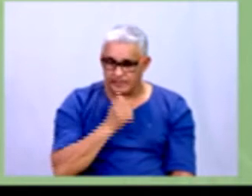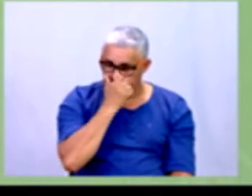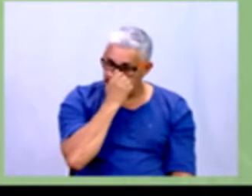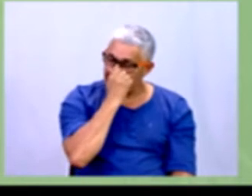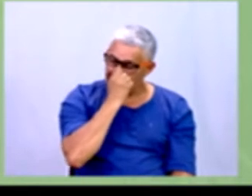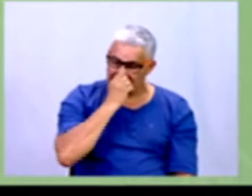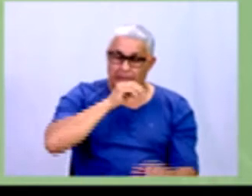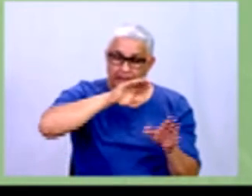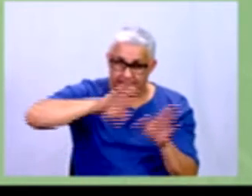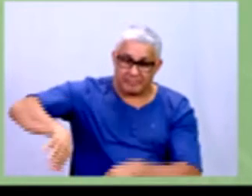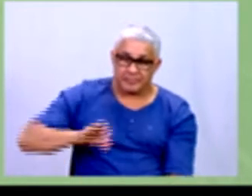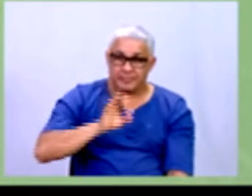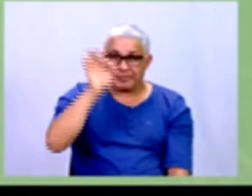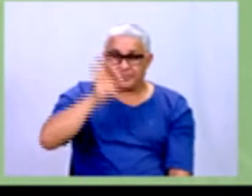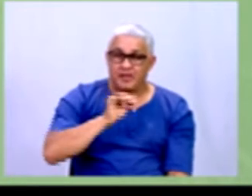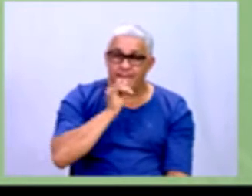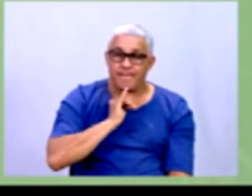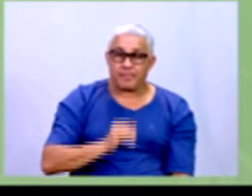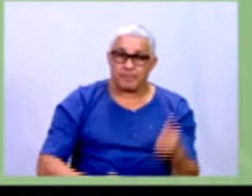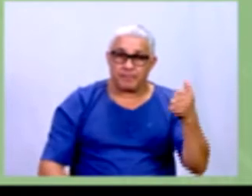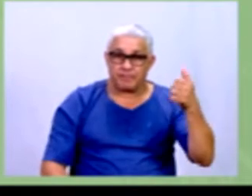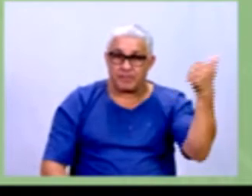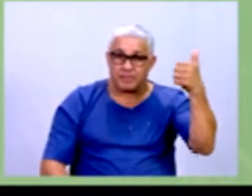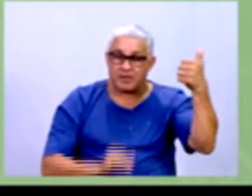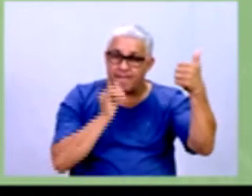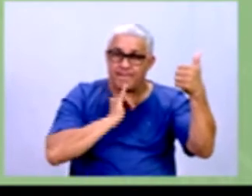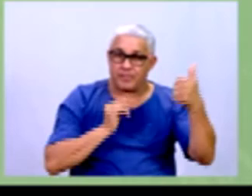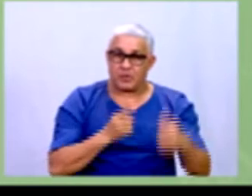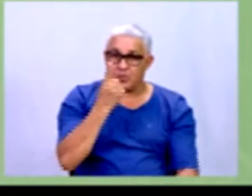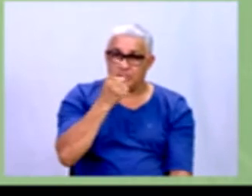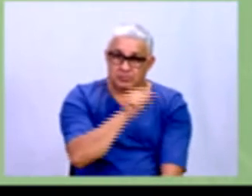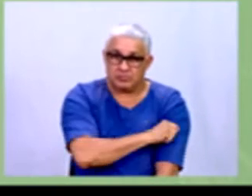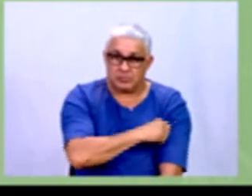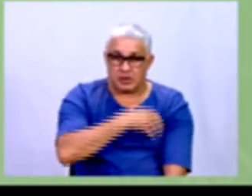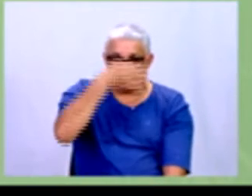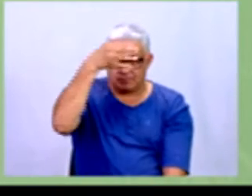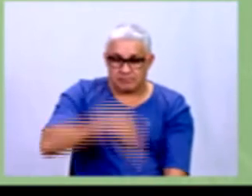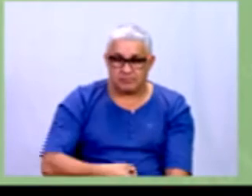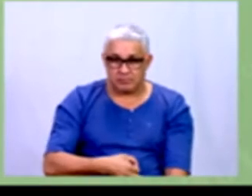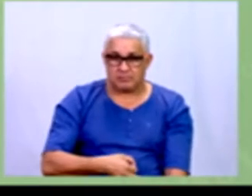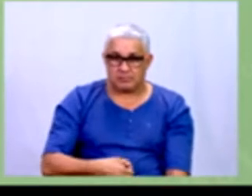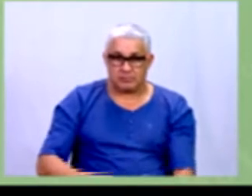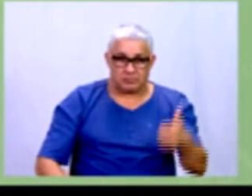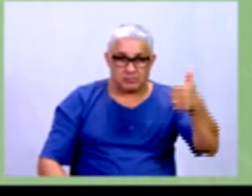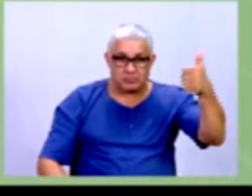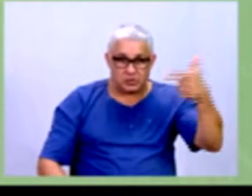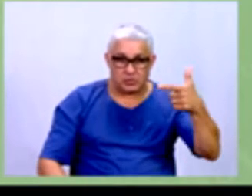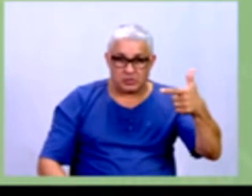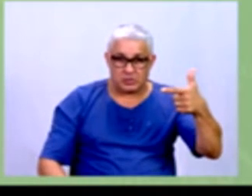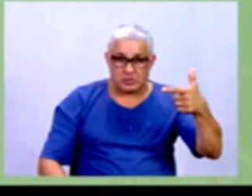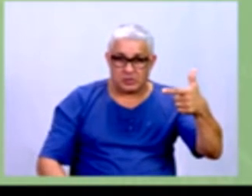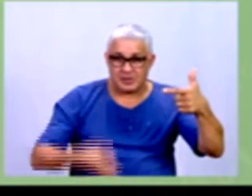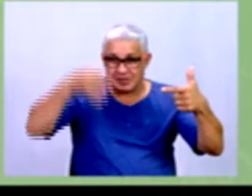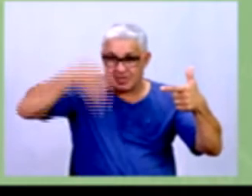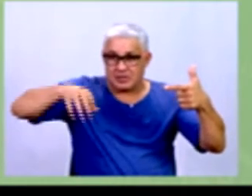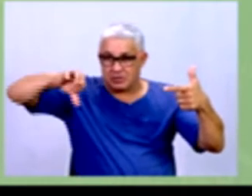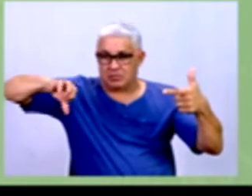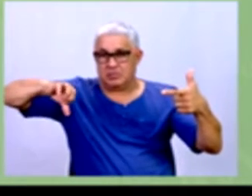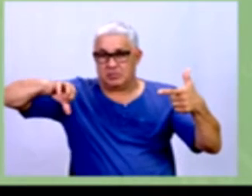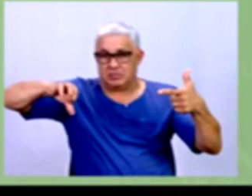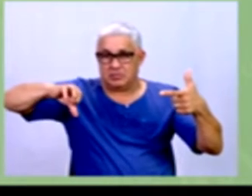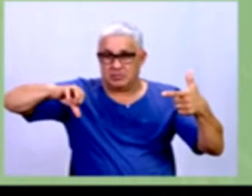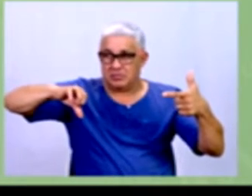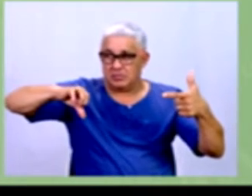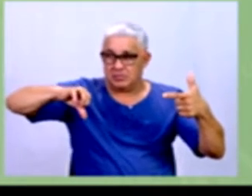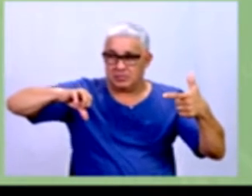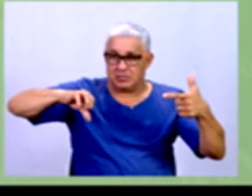porcentagem. Num primeiro exemplo. Um aluno acertou 9 de 12 questões de uma prova. Temos que